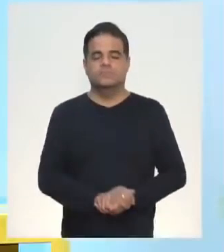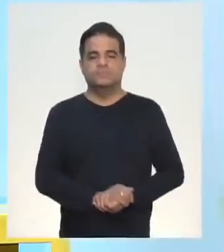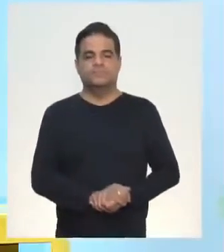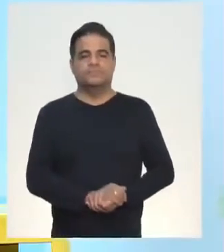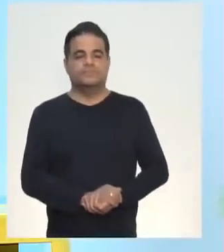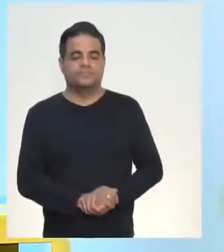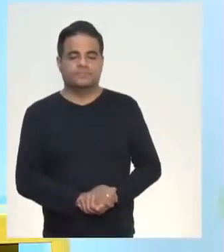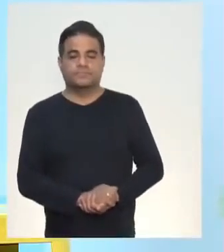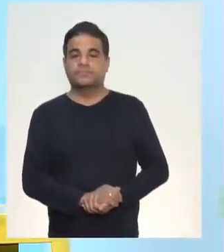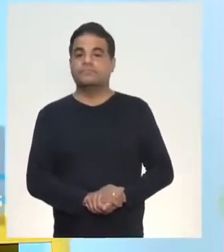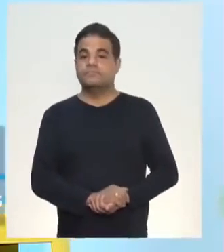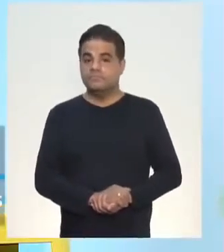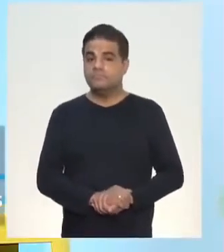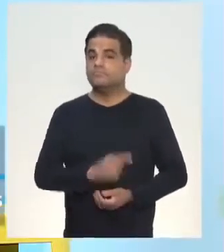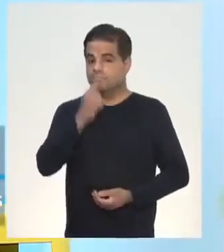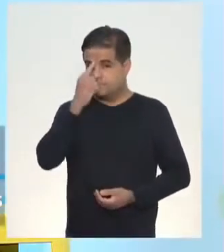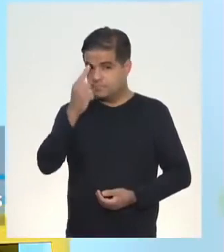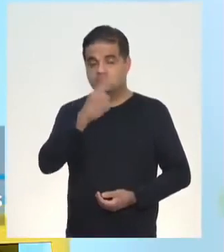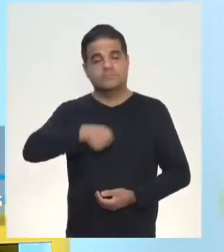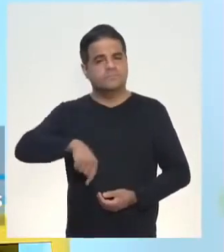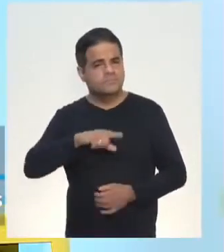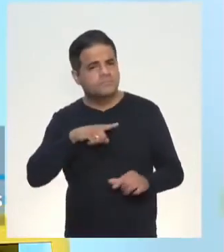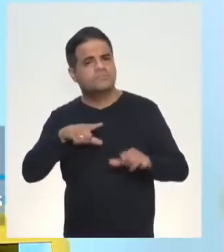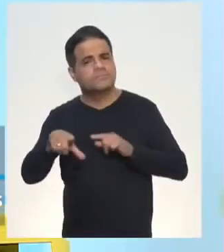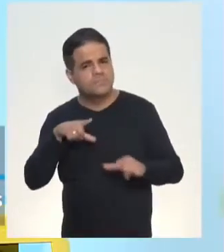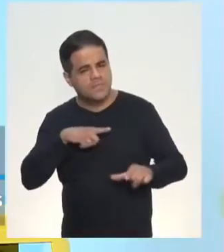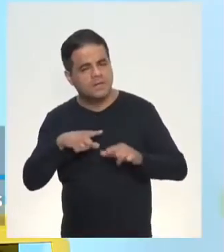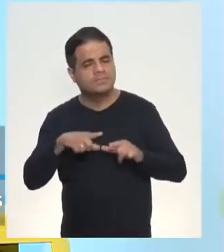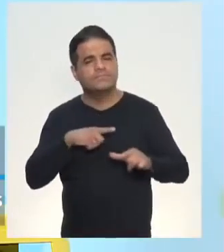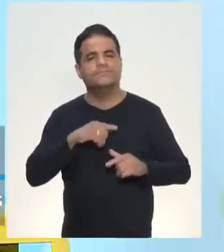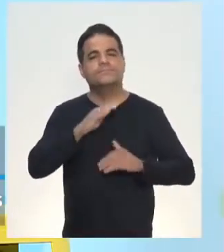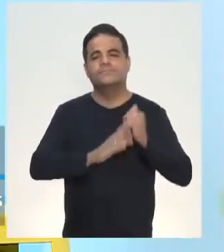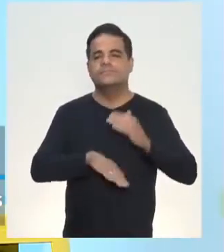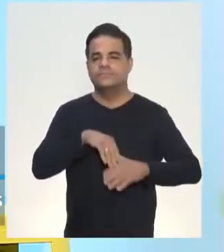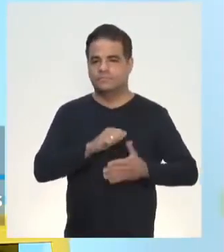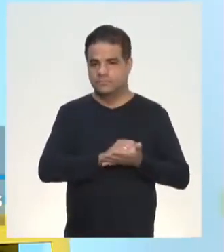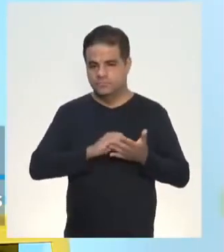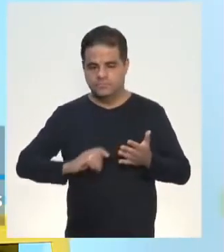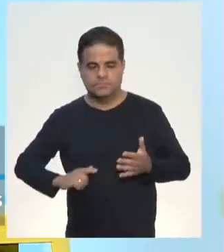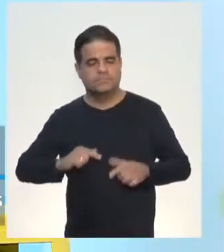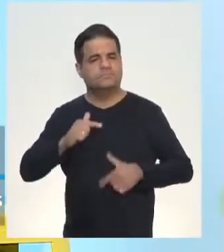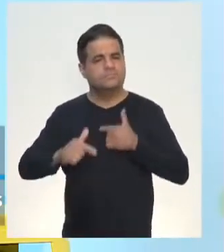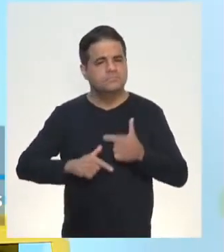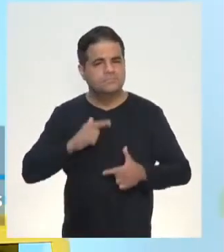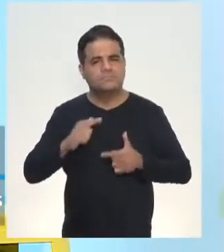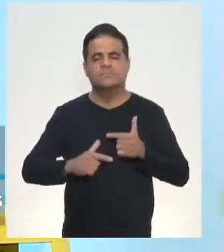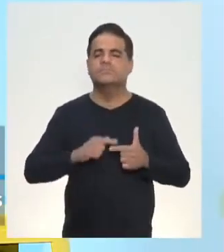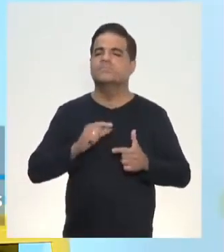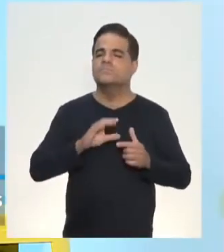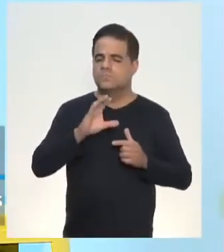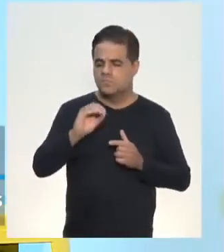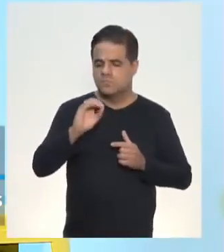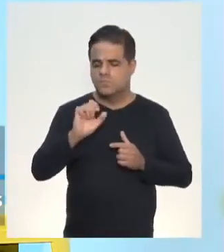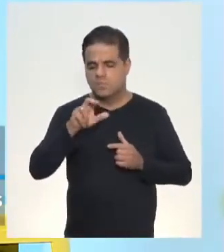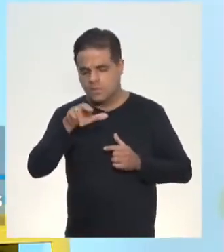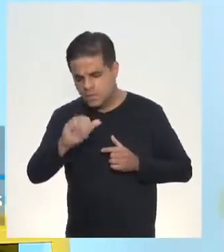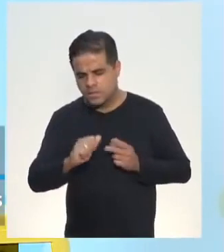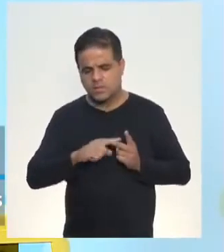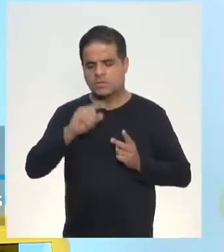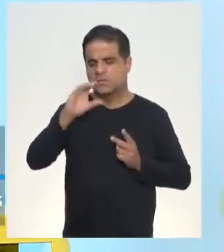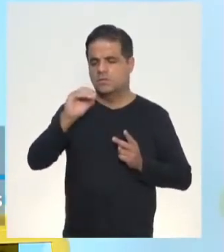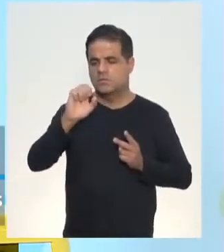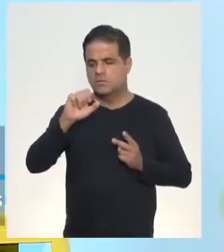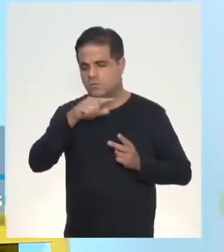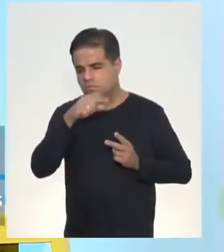Então, voltando para a gente elencar, a gente estava trabalhando as habilidades, trabalhando a questão de coerência, coesão. Elas